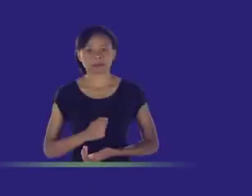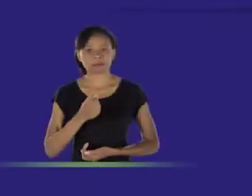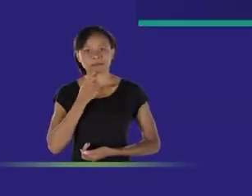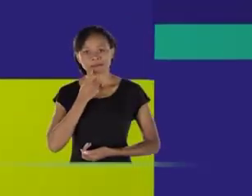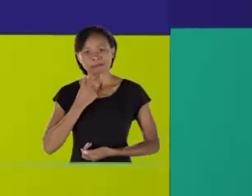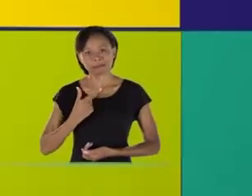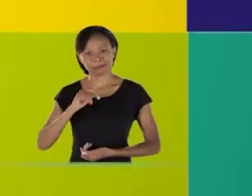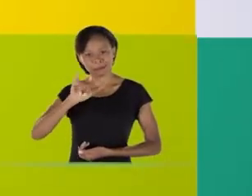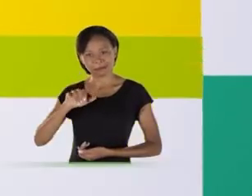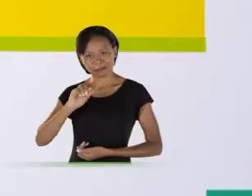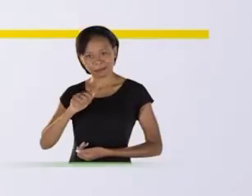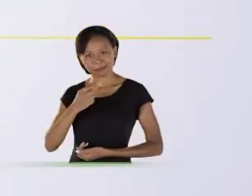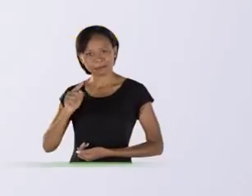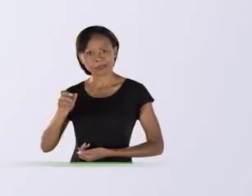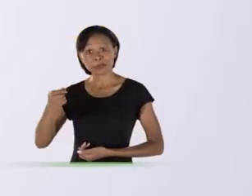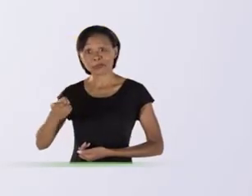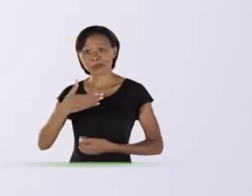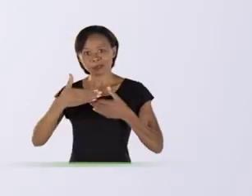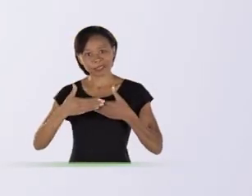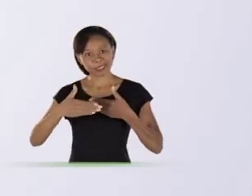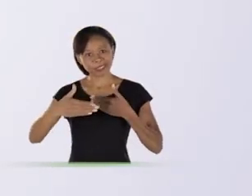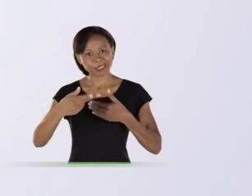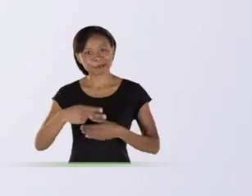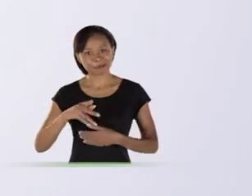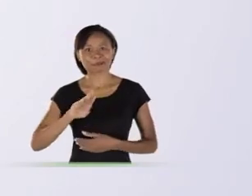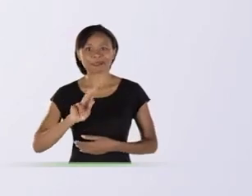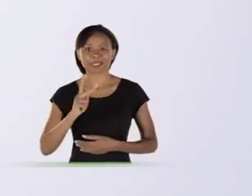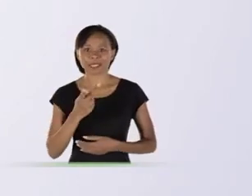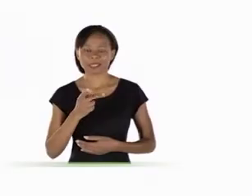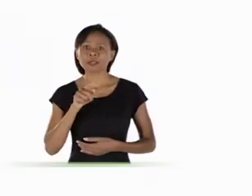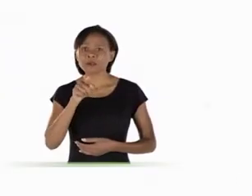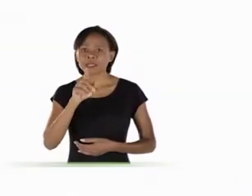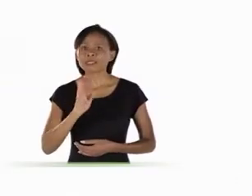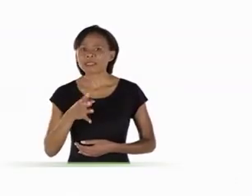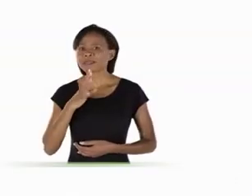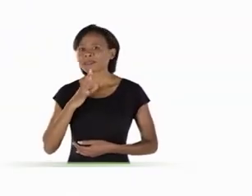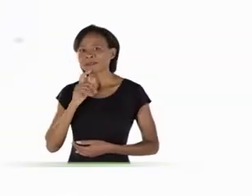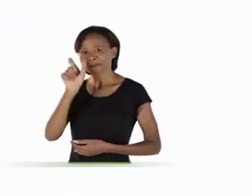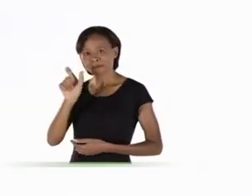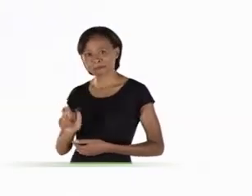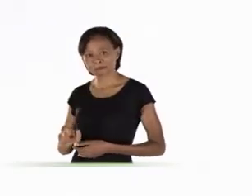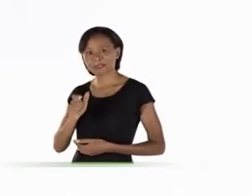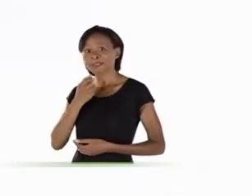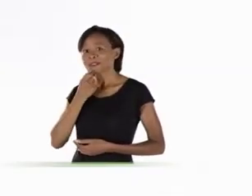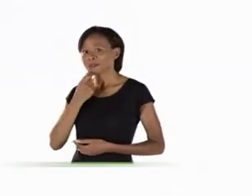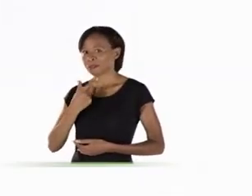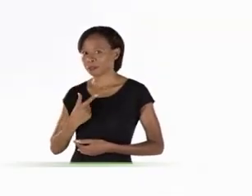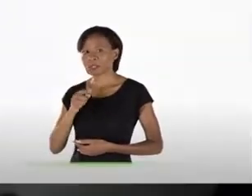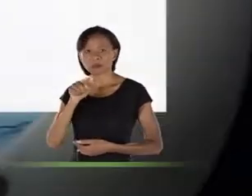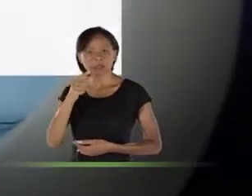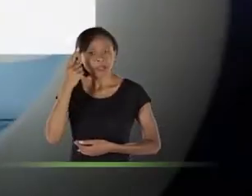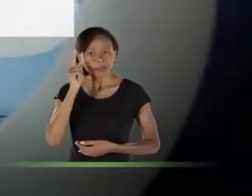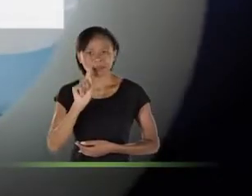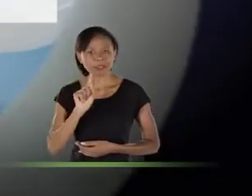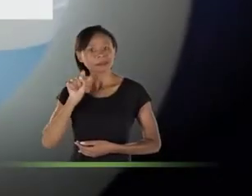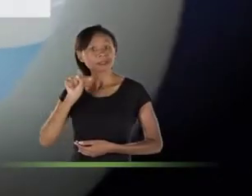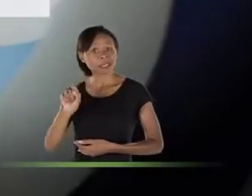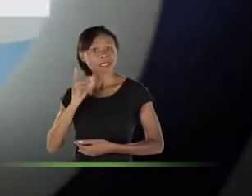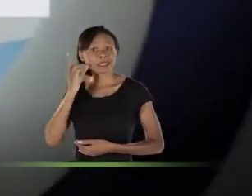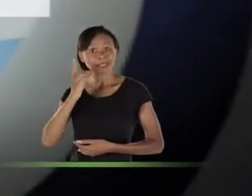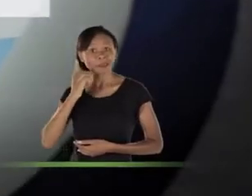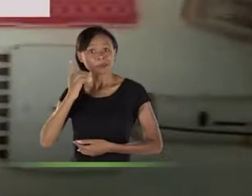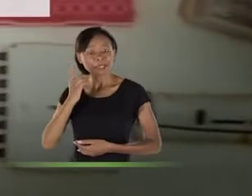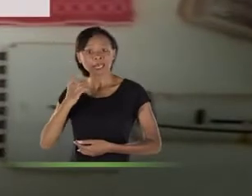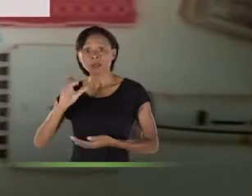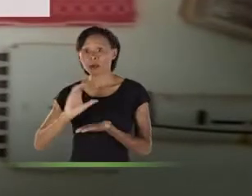João Vitor Xavier. Um novo horizonte para BH. Você já sabe quem é o João Vitor Xavier. O que você não sabe é que